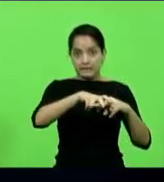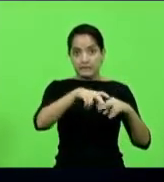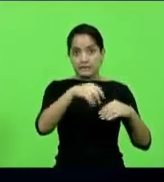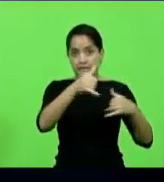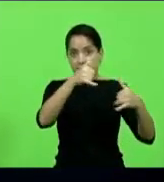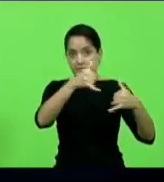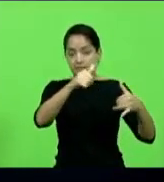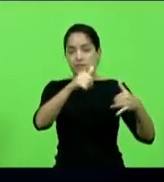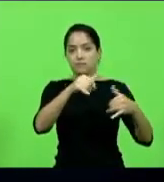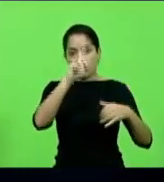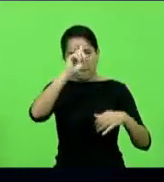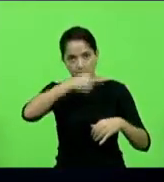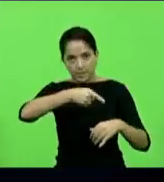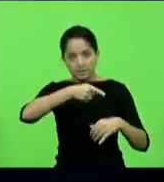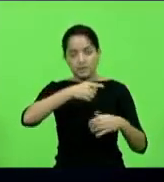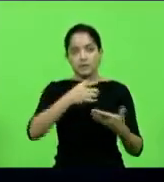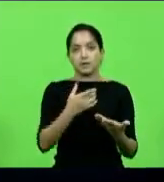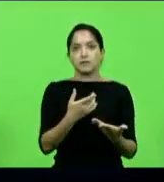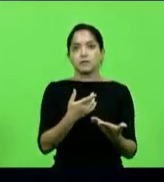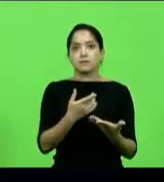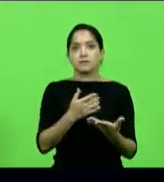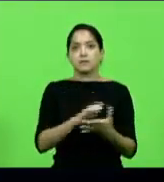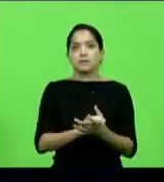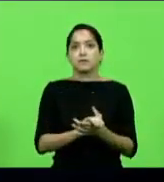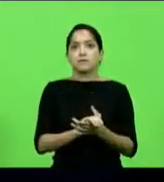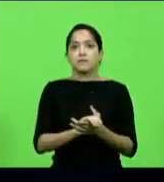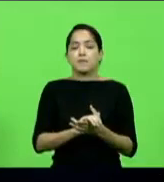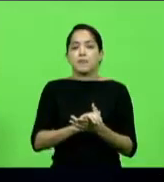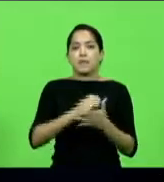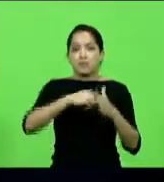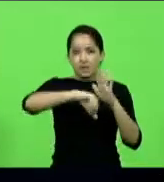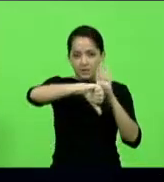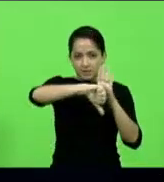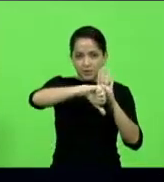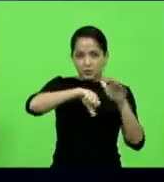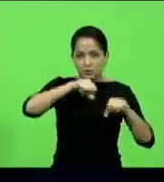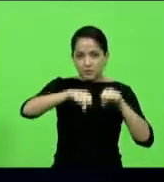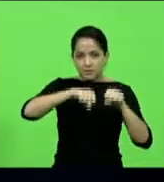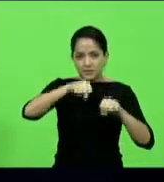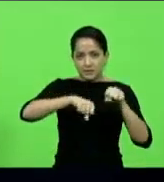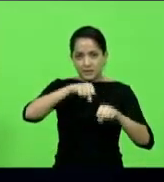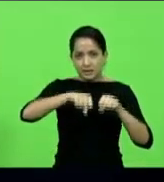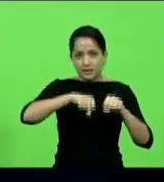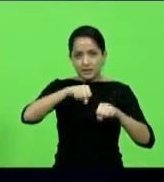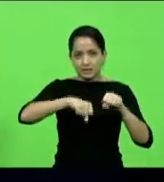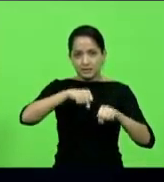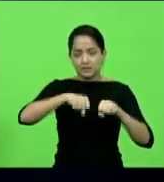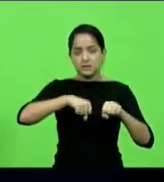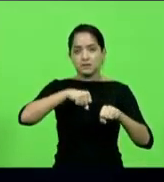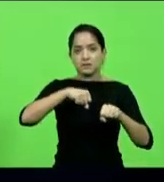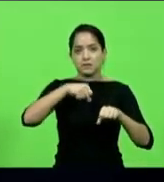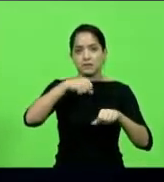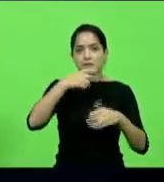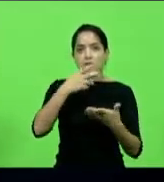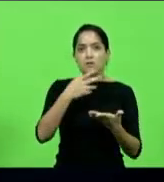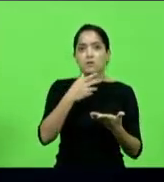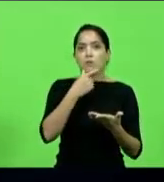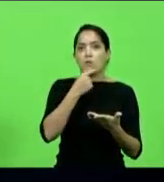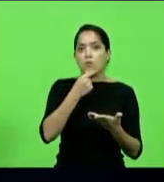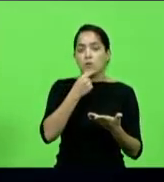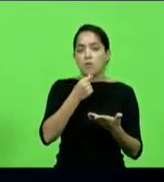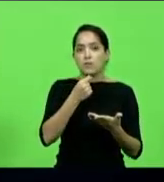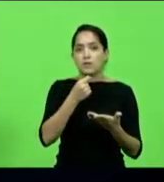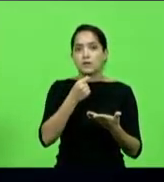a cadeira elétrica. O maníaco da bicicleta em Joinville, quem lembra, Kennedy? O maníaco da bicicleta, ele foi por uma